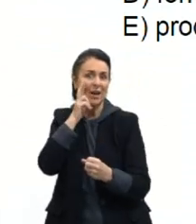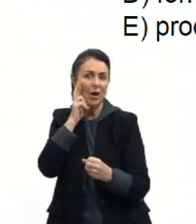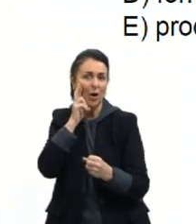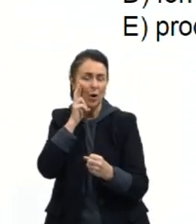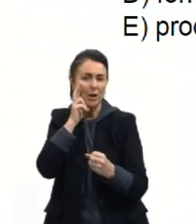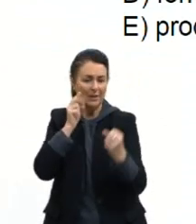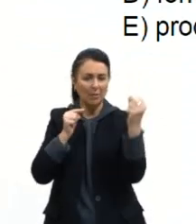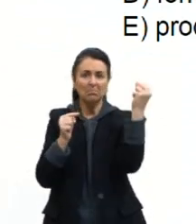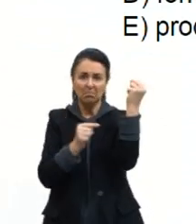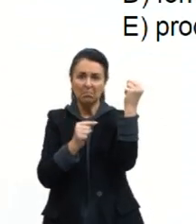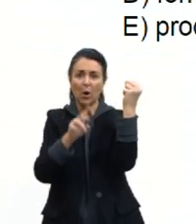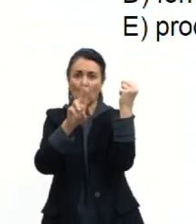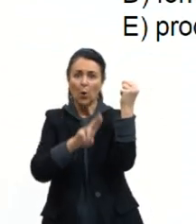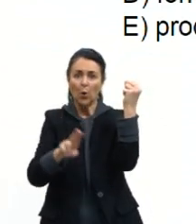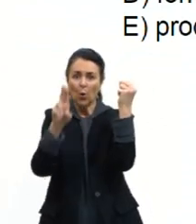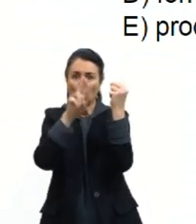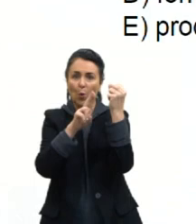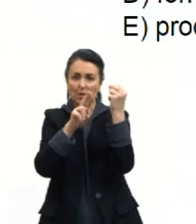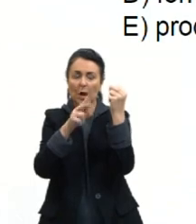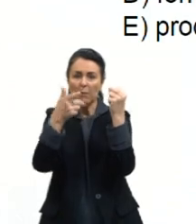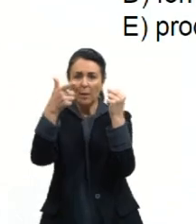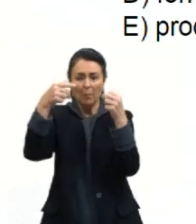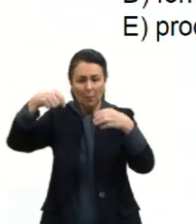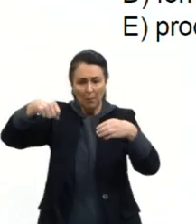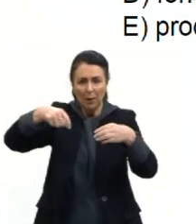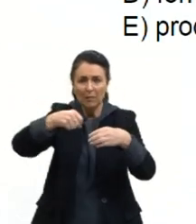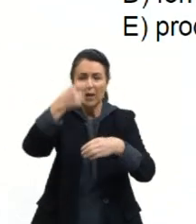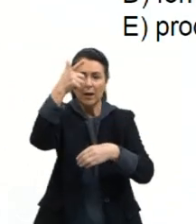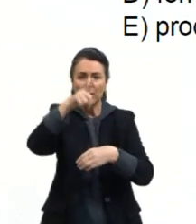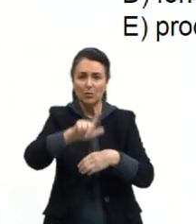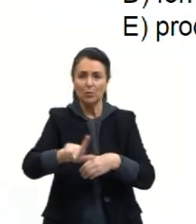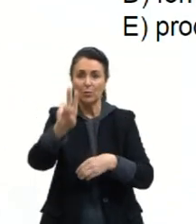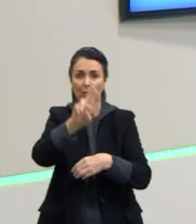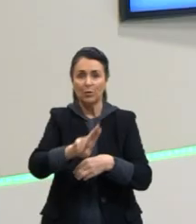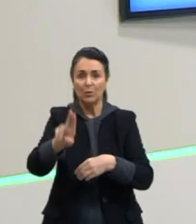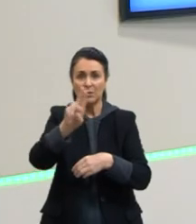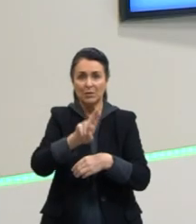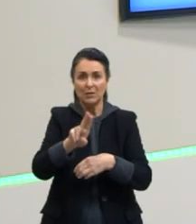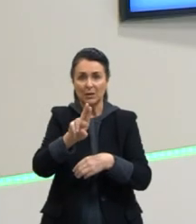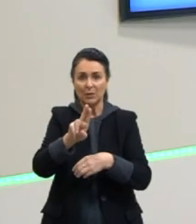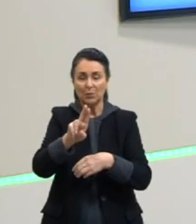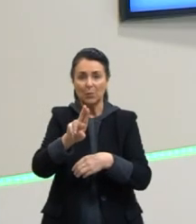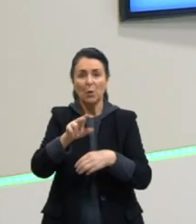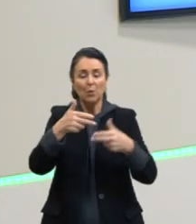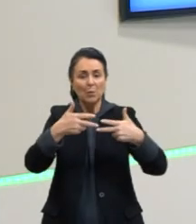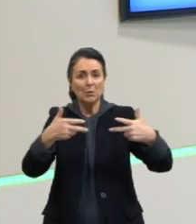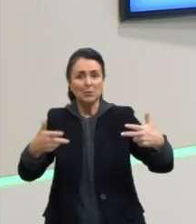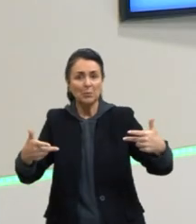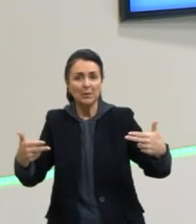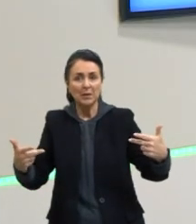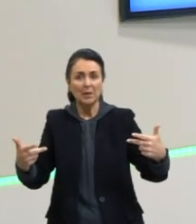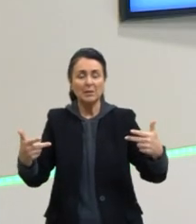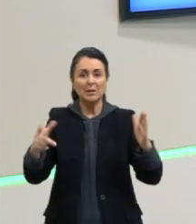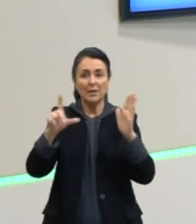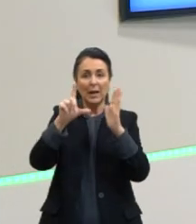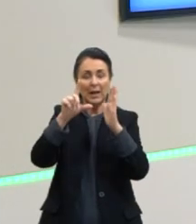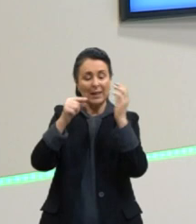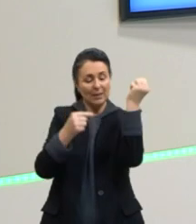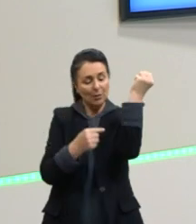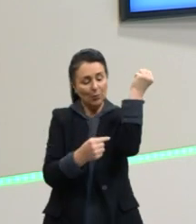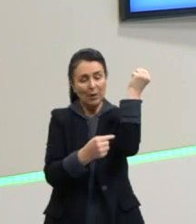pois a propagação da planta é positiva, em relação da aplicação de auxinas, na porção inferior do caule.